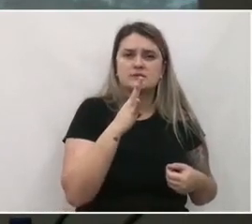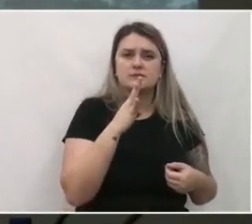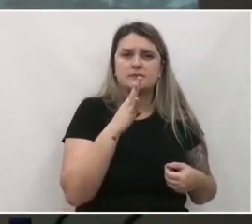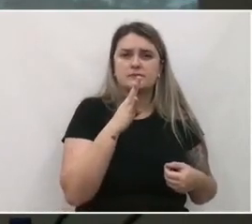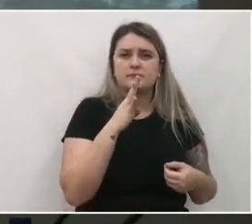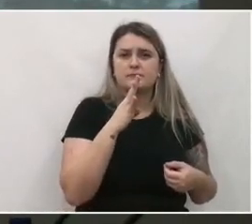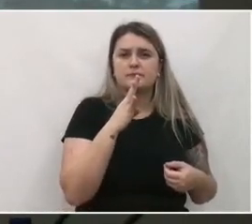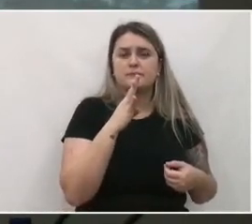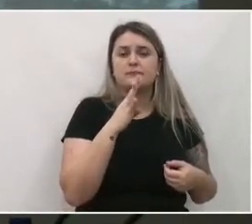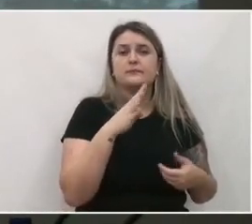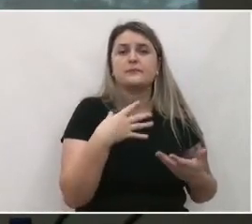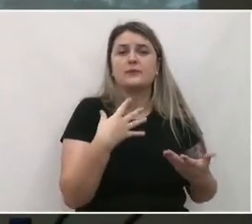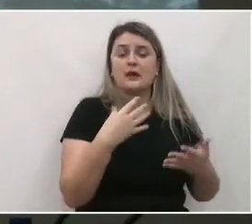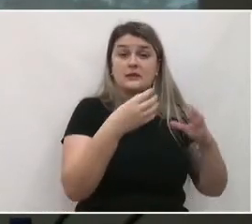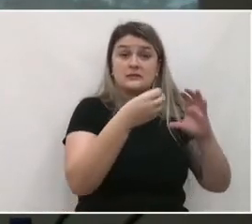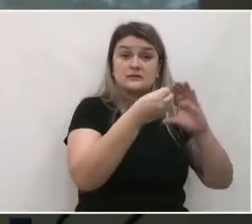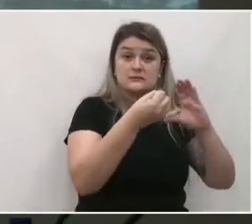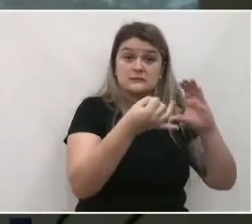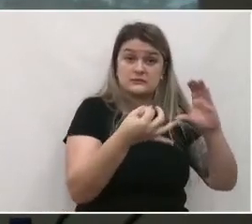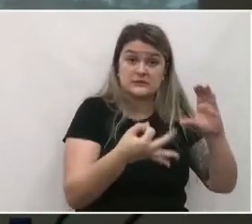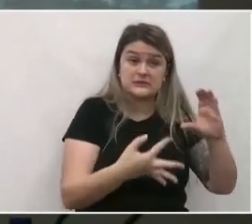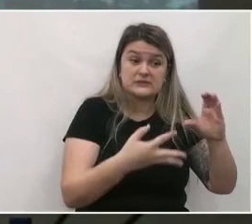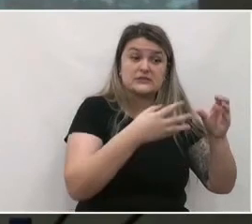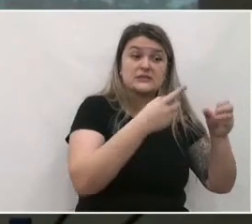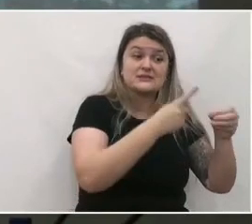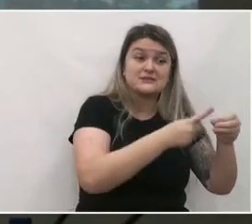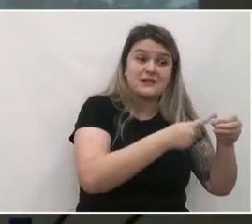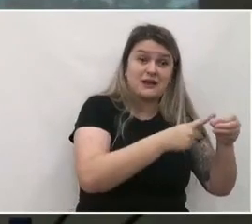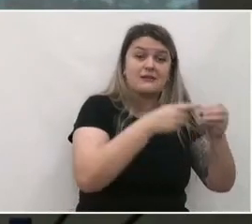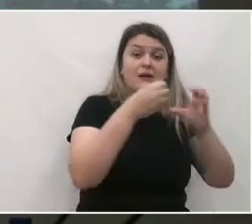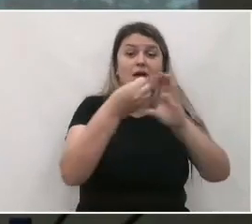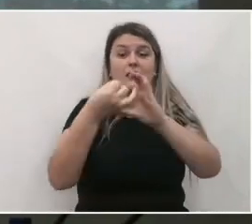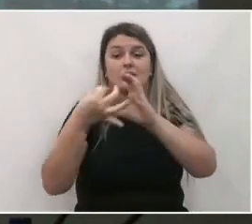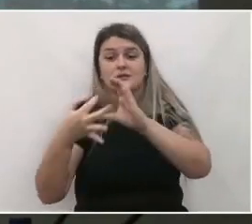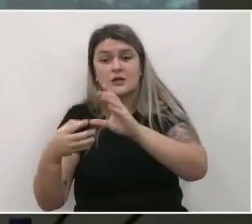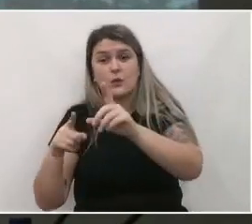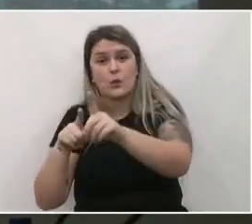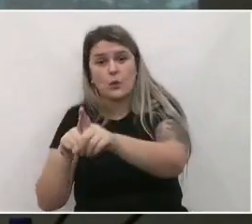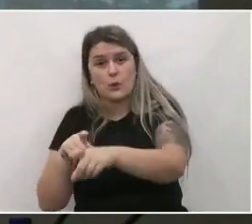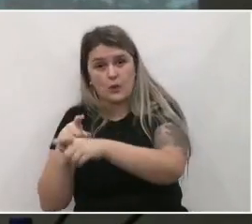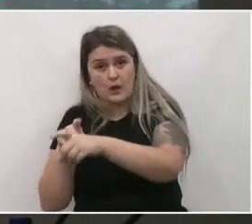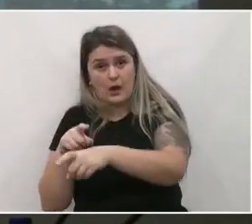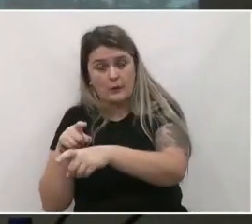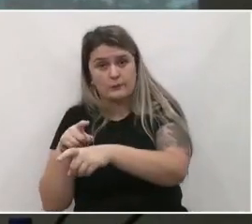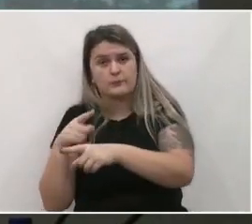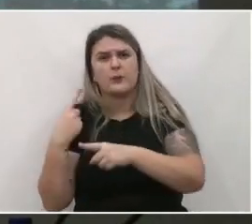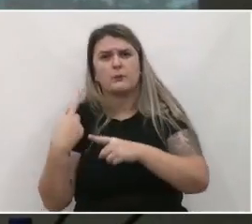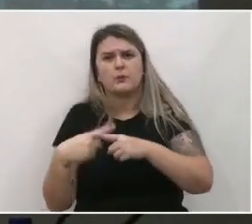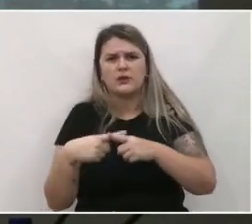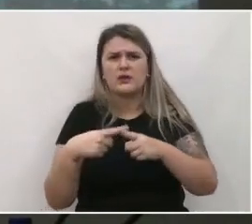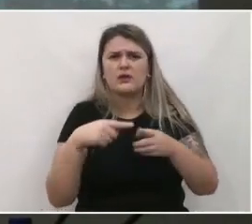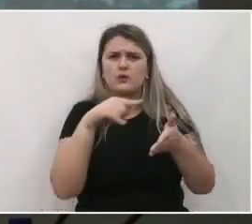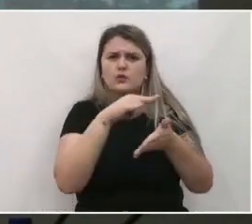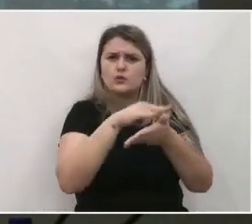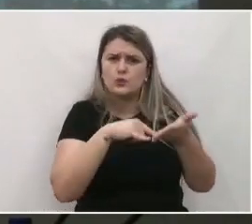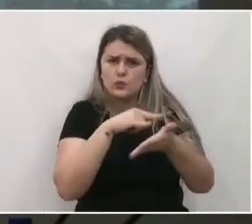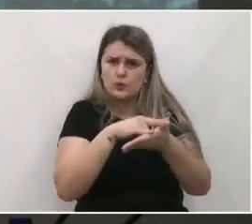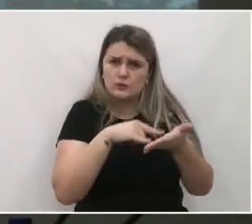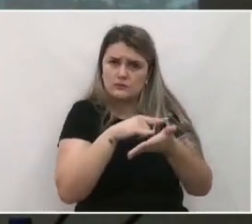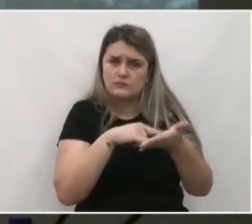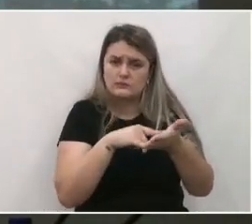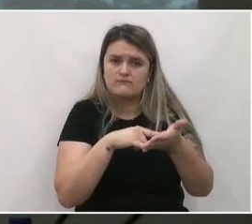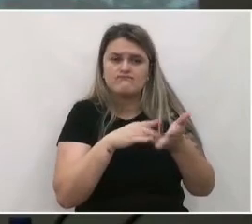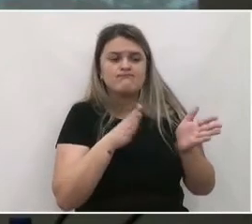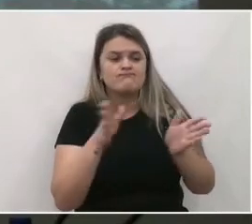a essas características do urbano e do rural, porque o Plano Diretor, embora ele se direcione